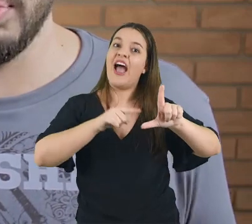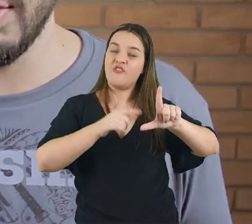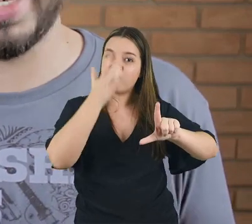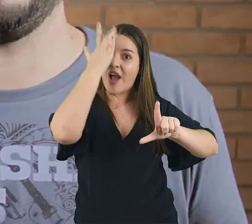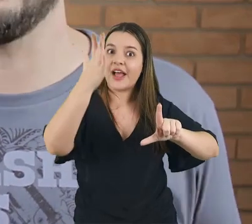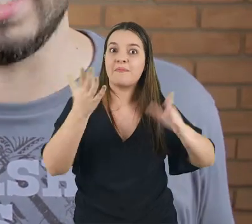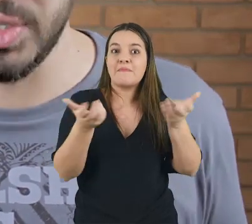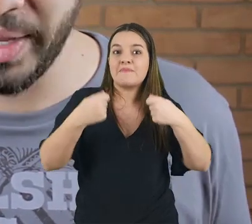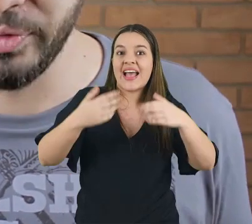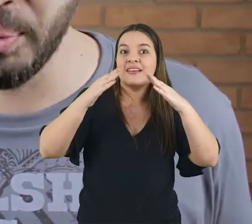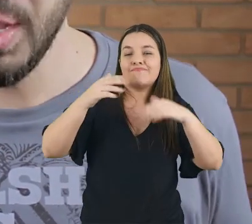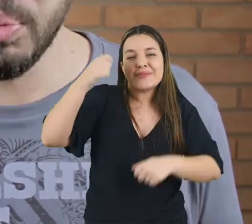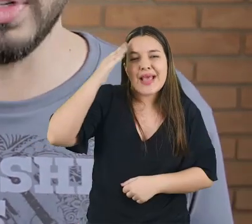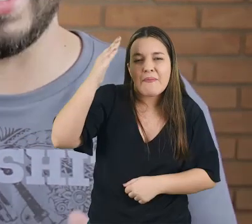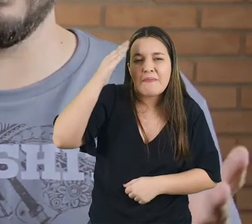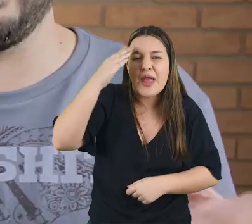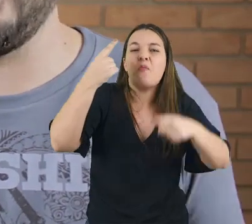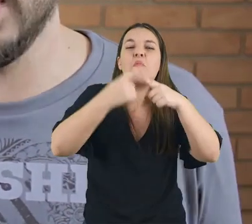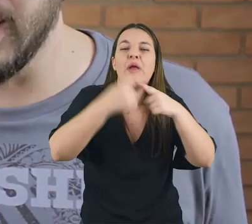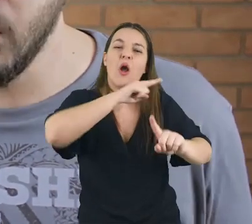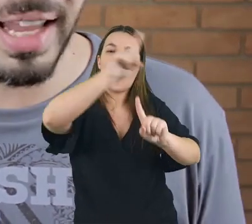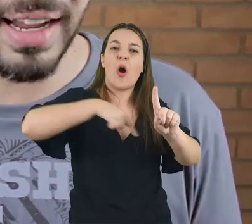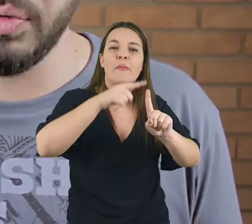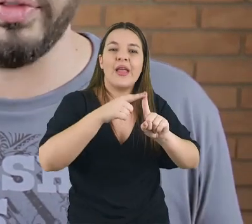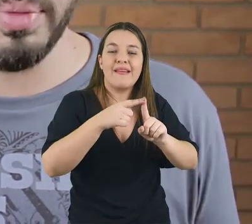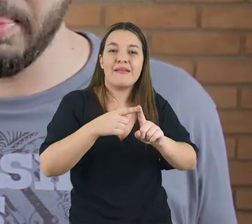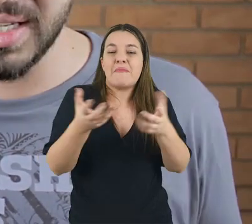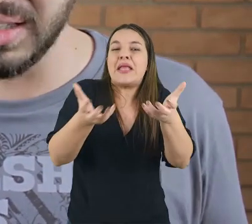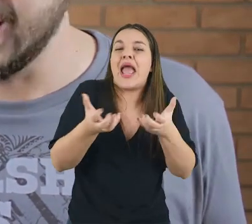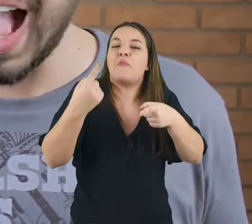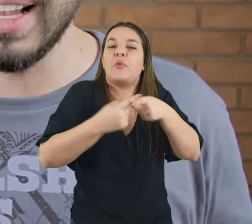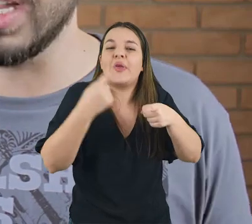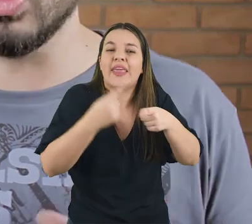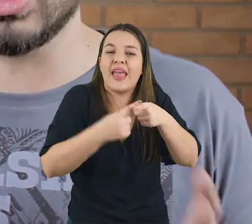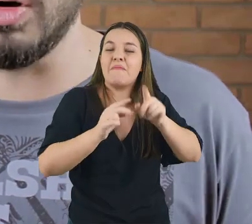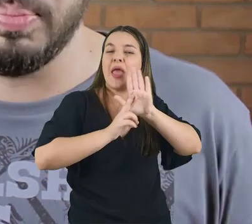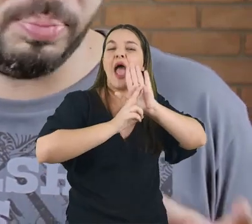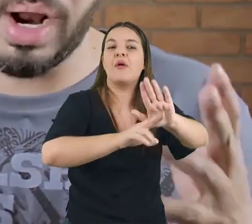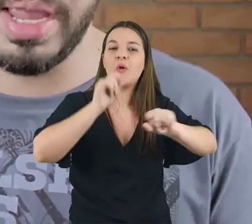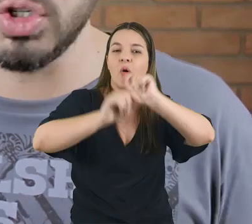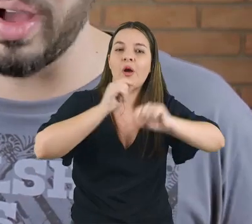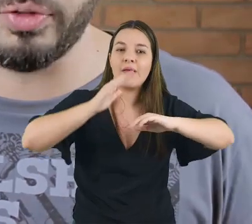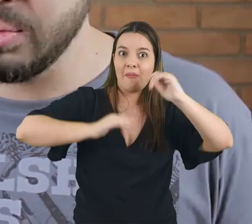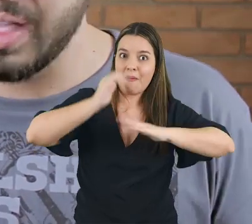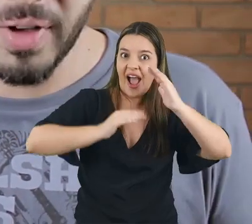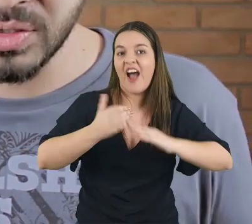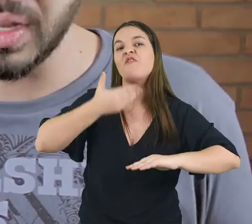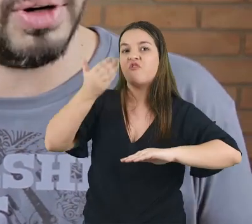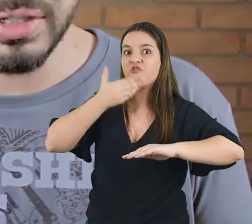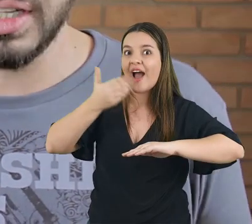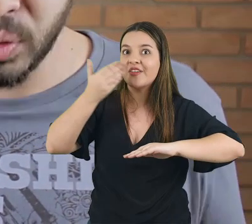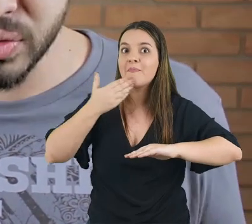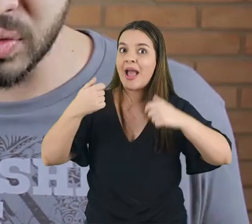wireframe. O problema é para que existe um wireframe. Por que o wireframe está ali? O que aquele wireframe representa? A execução puramente do wireframe é